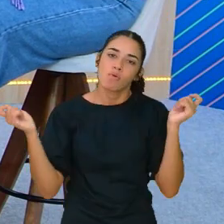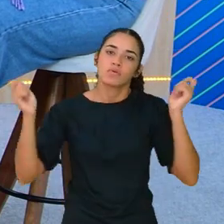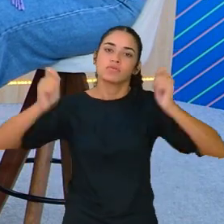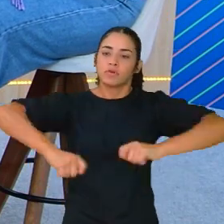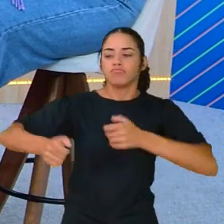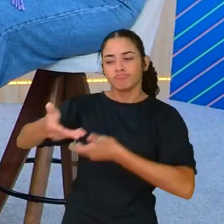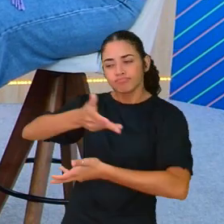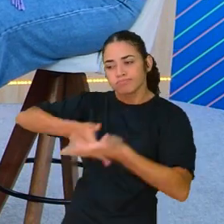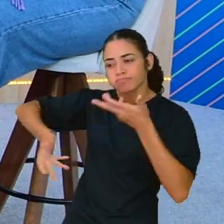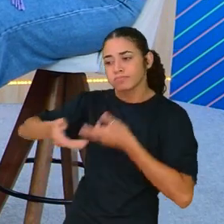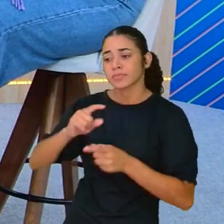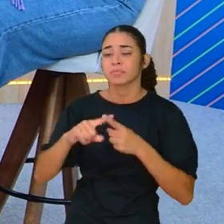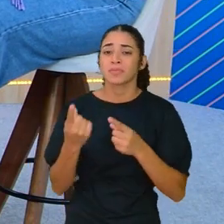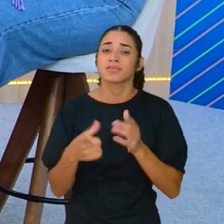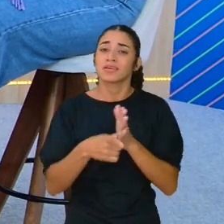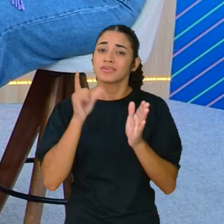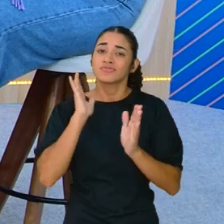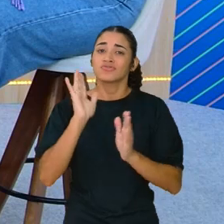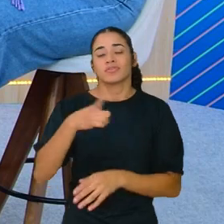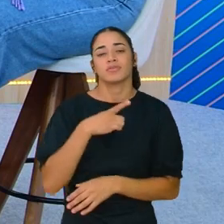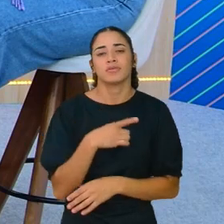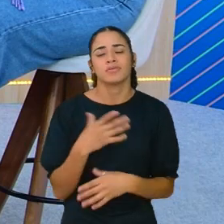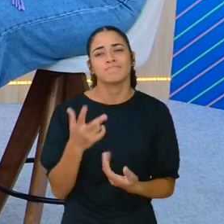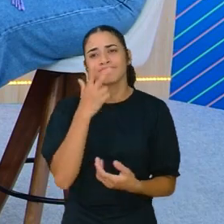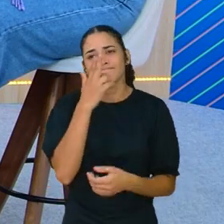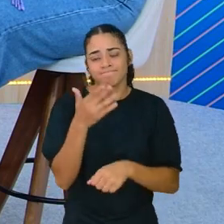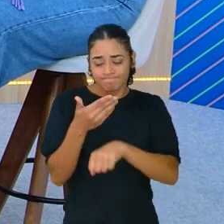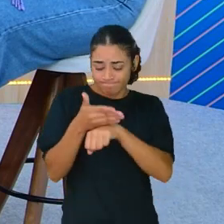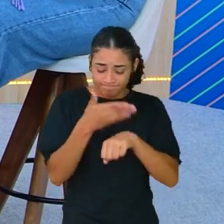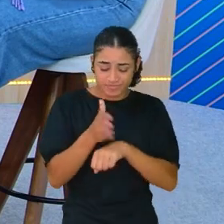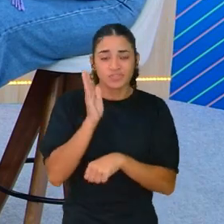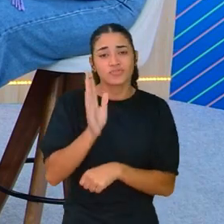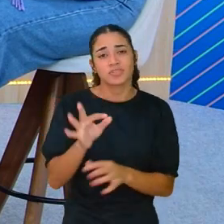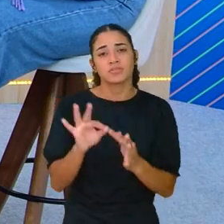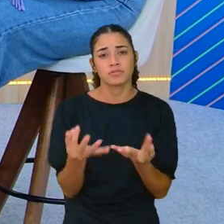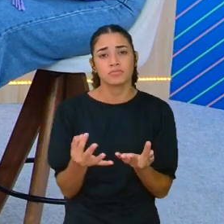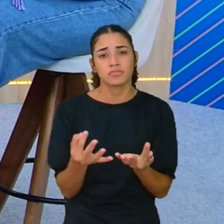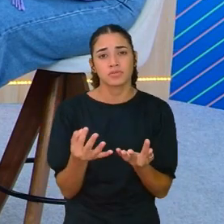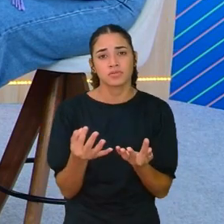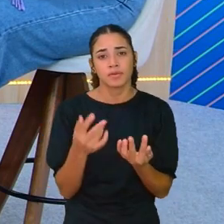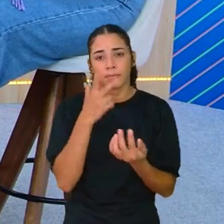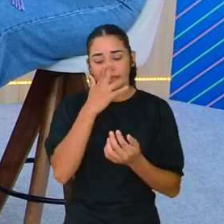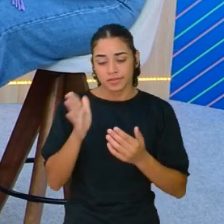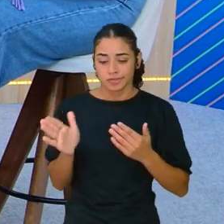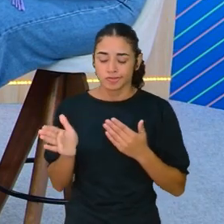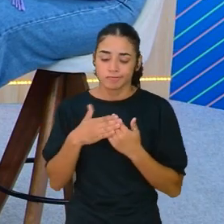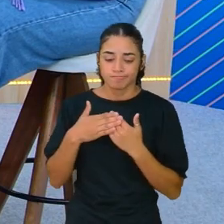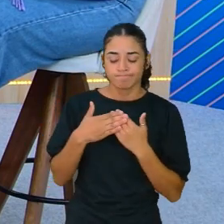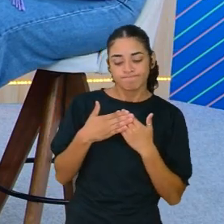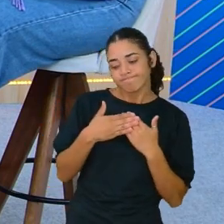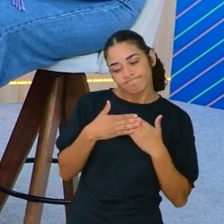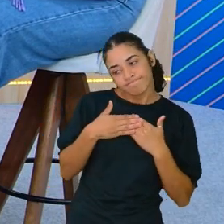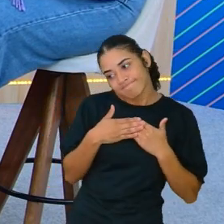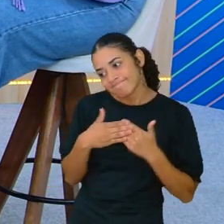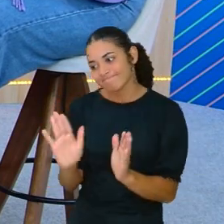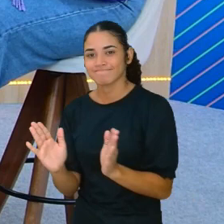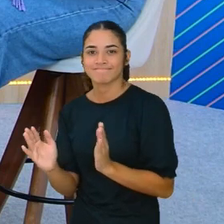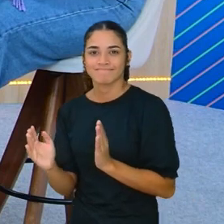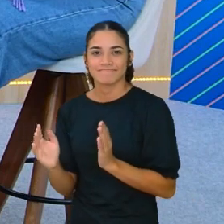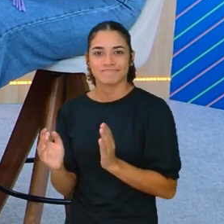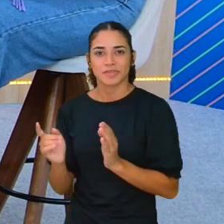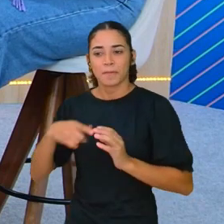você já fazia. Eu acho que é um exercício tão simples. Se abra. Isso. Abra-se para o aluno,